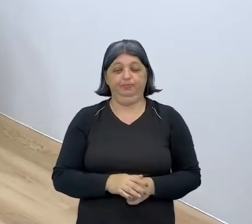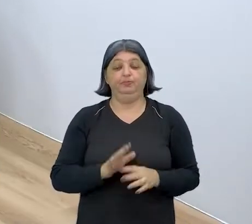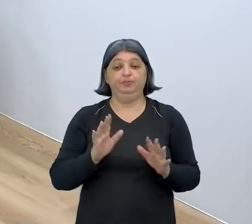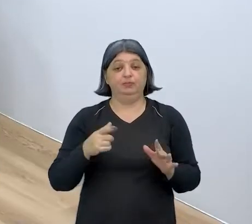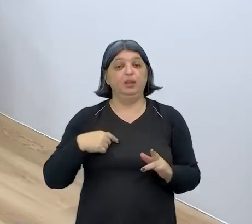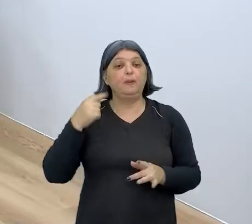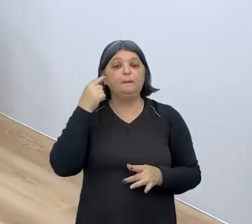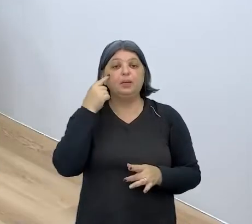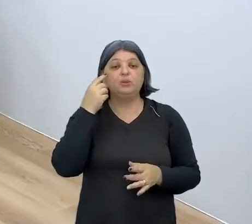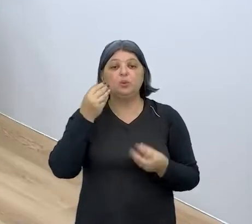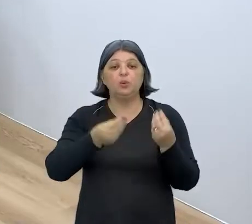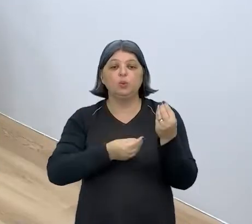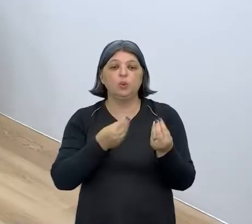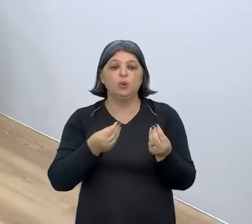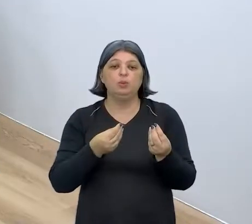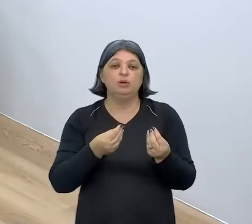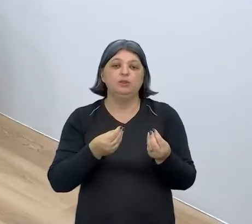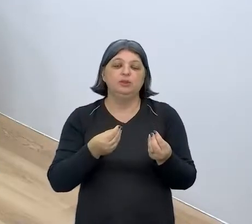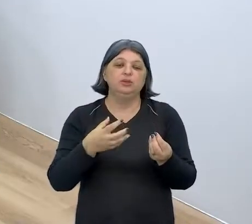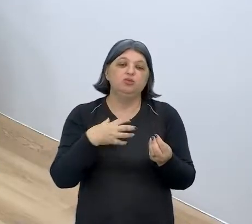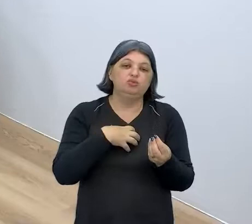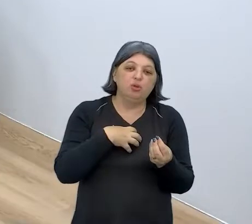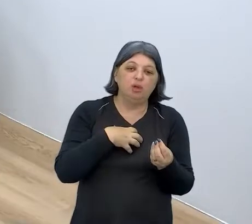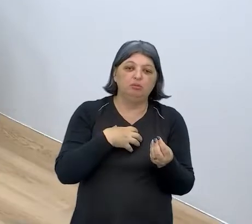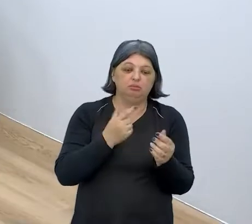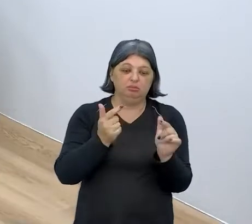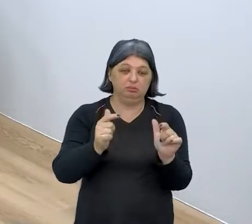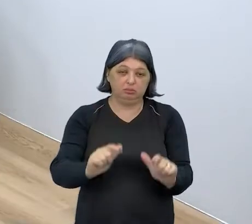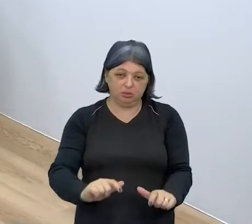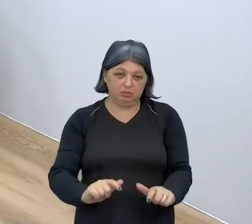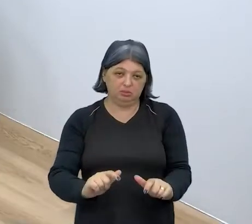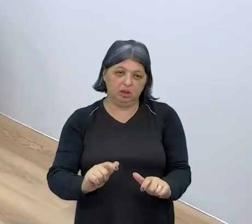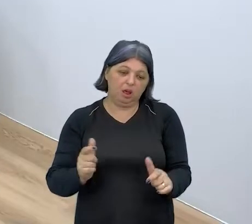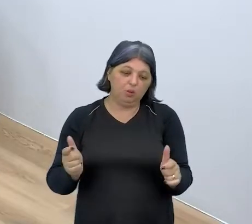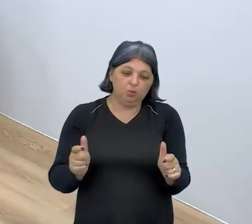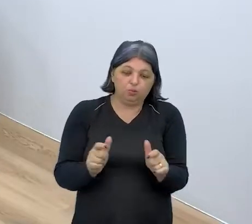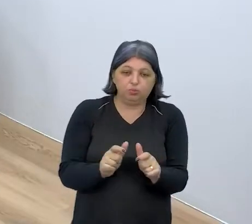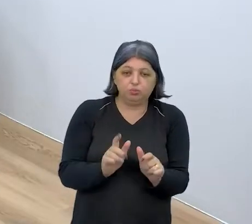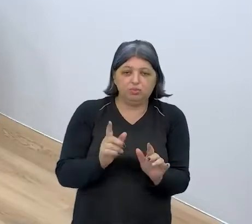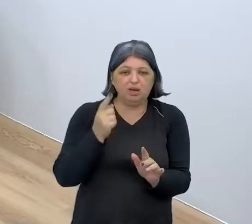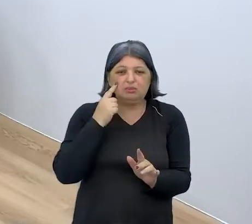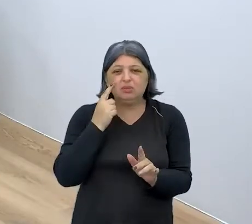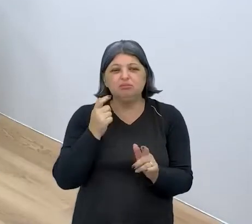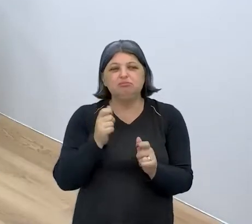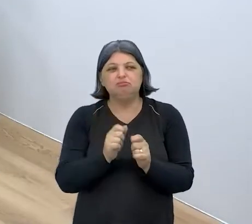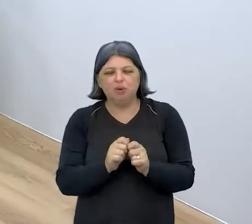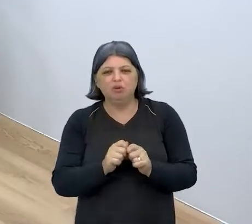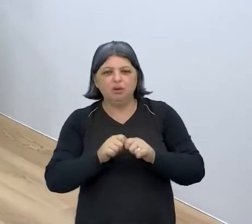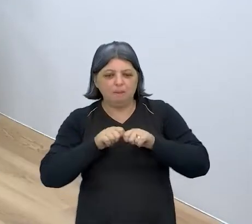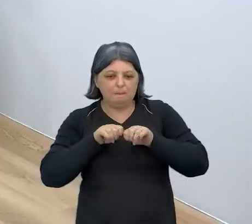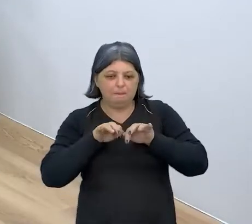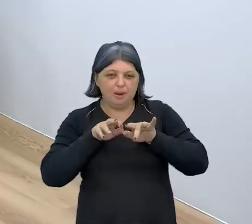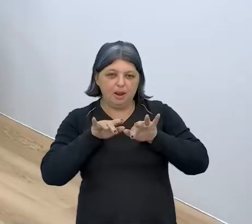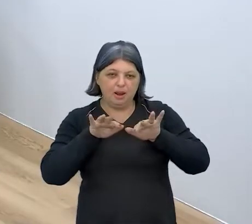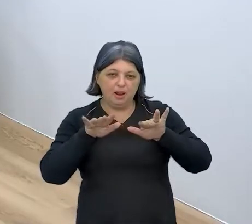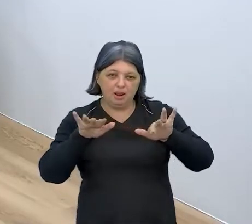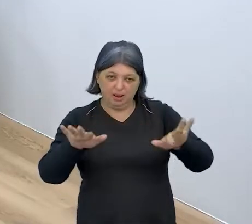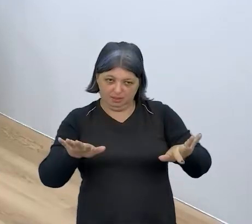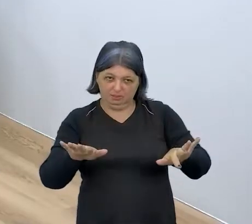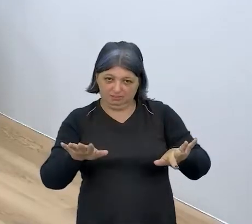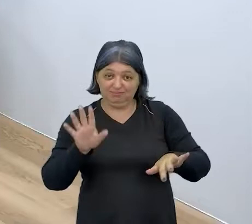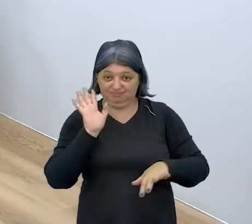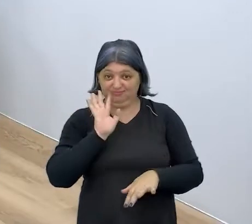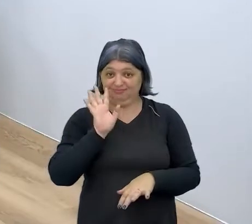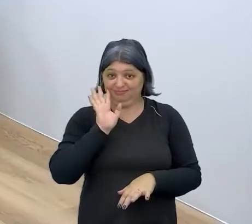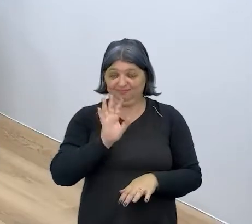Você pensou de um jeito local, assim, pequenininho, mas pensando que aquilo podia expandir também. Sim. Muito